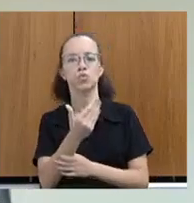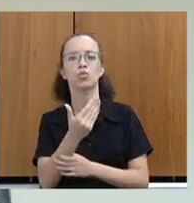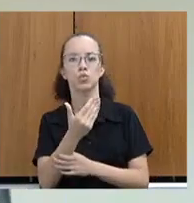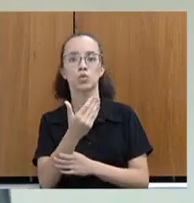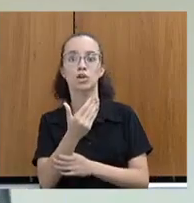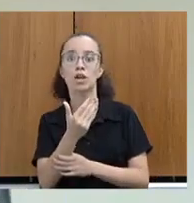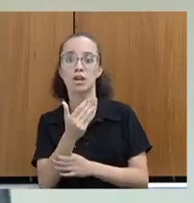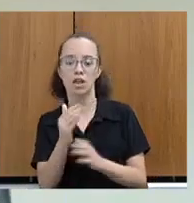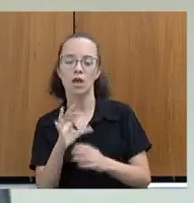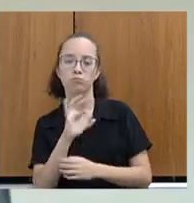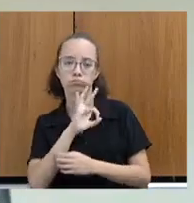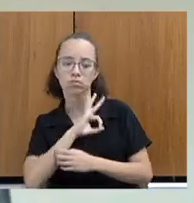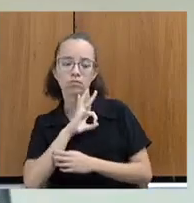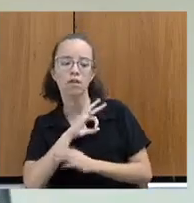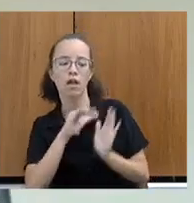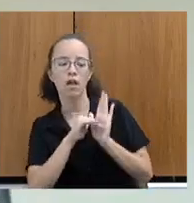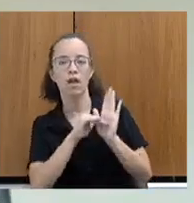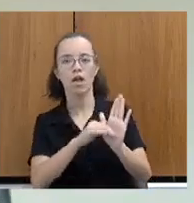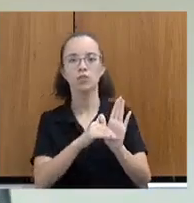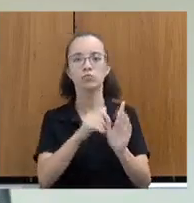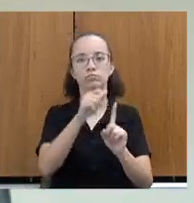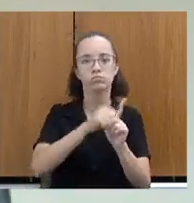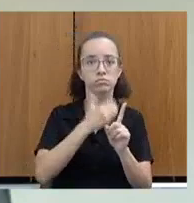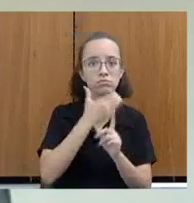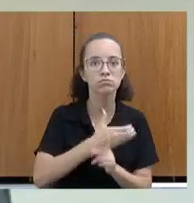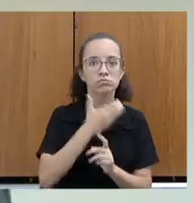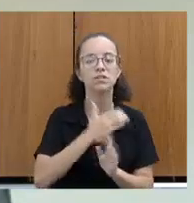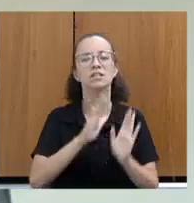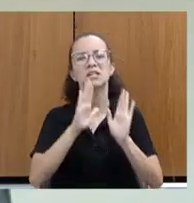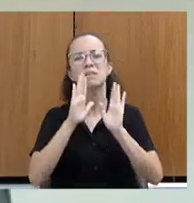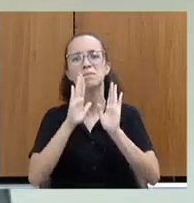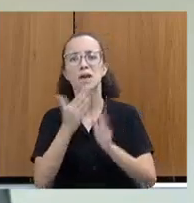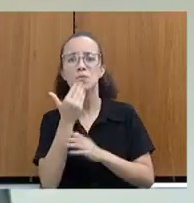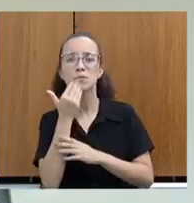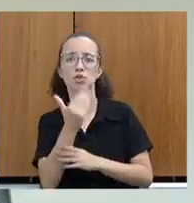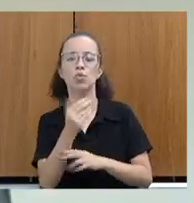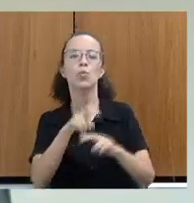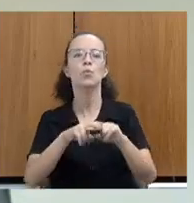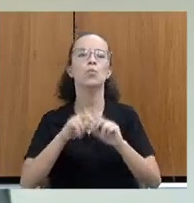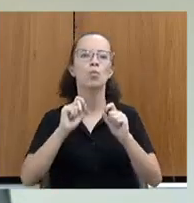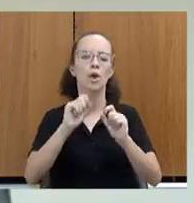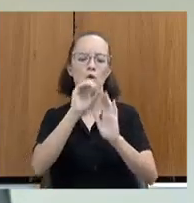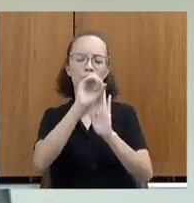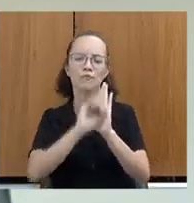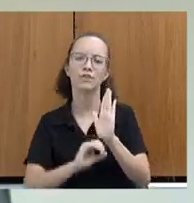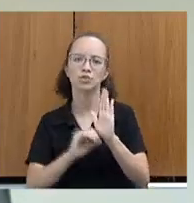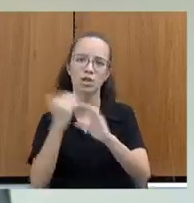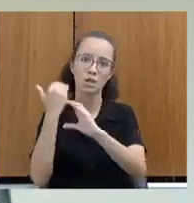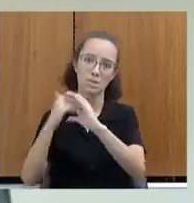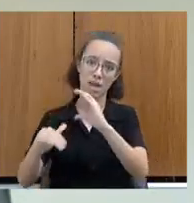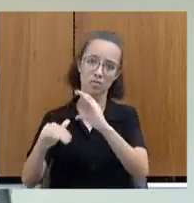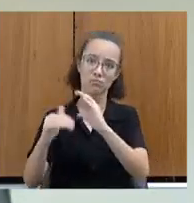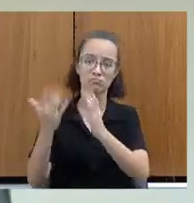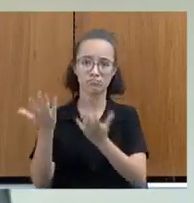escolta para as atividades do mês de dezembro e que essa solicitação foi feita através de ofício encaminhada a C10.